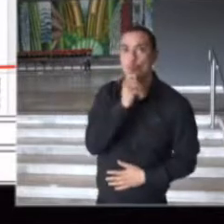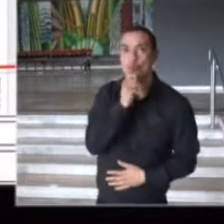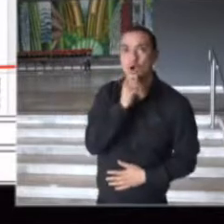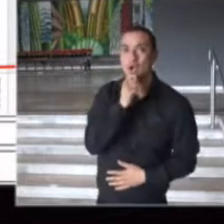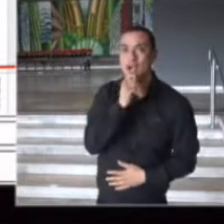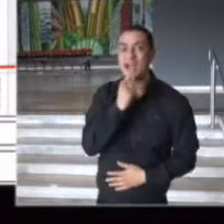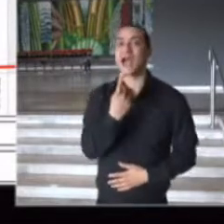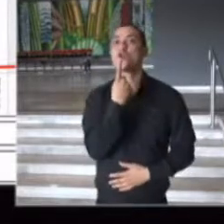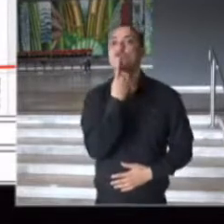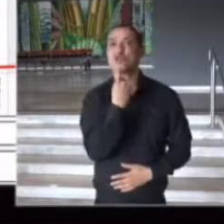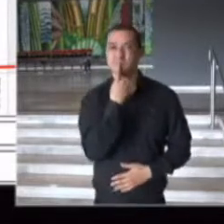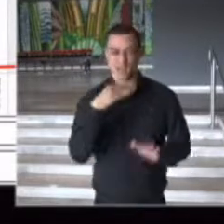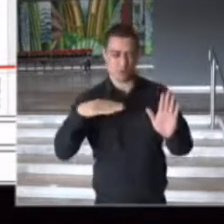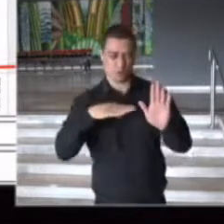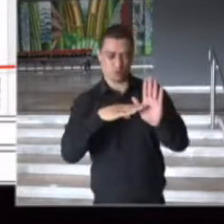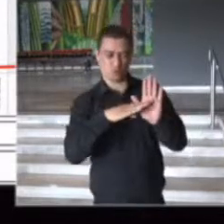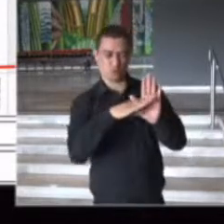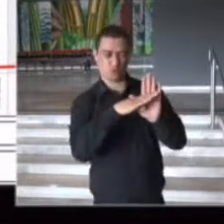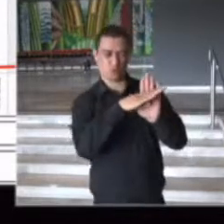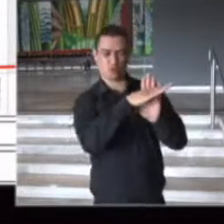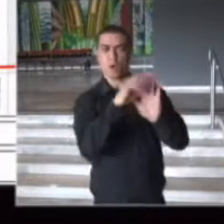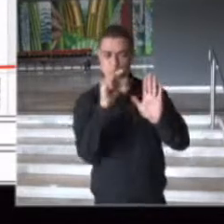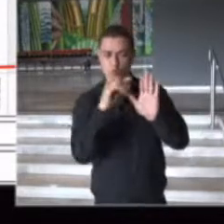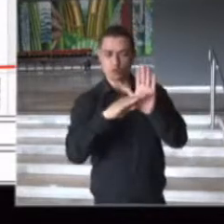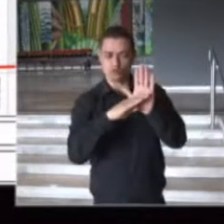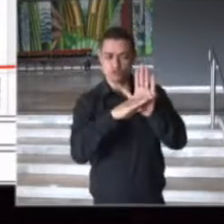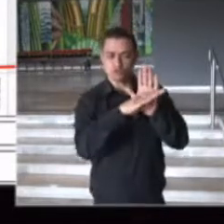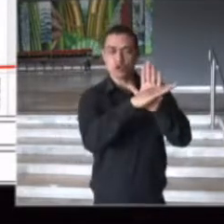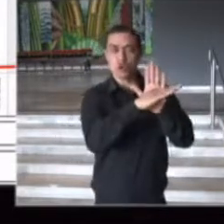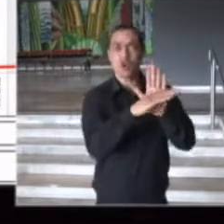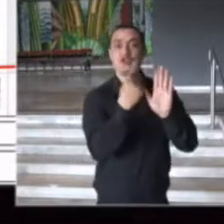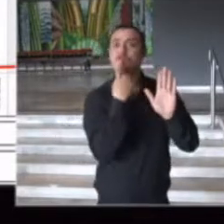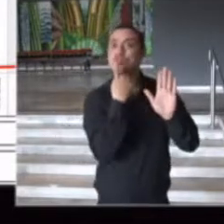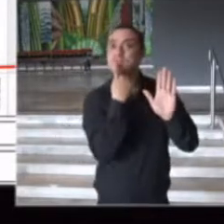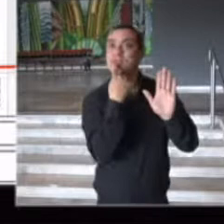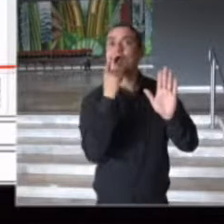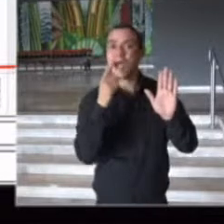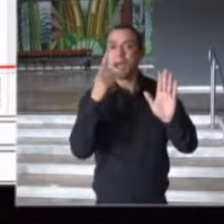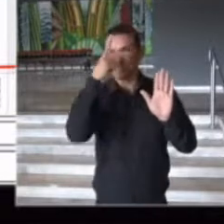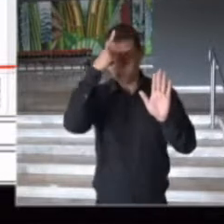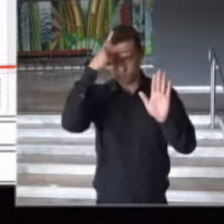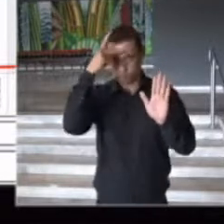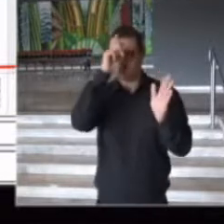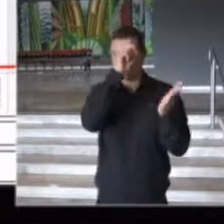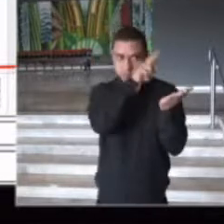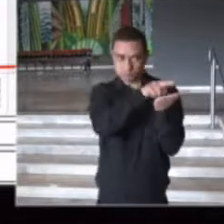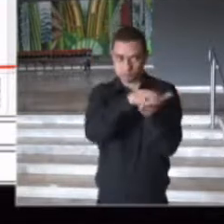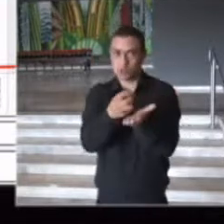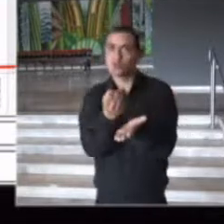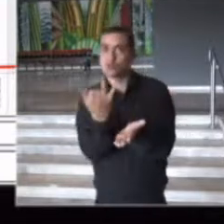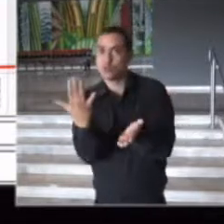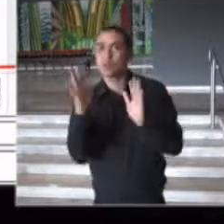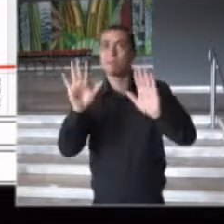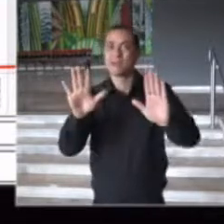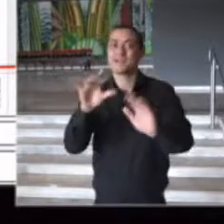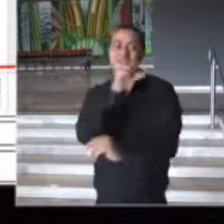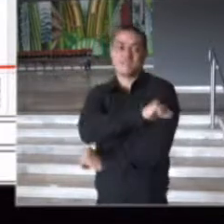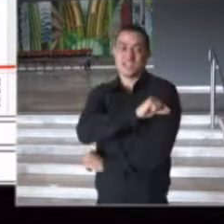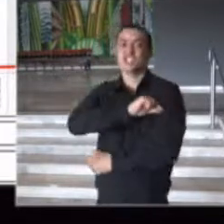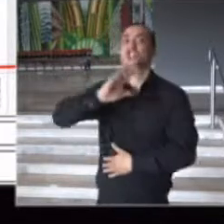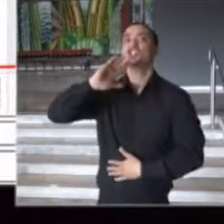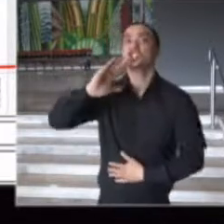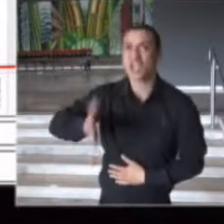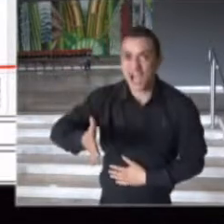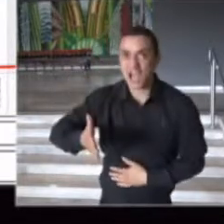A linha vermelha mostra o aumento das internações, o número de pessoas internadas já vacinadas ou